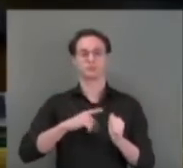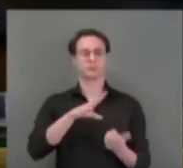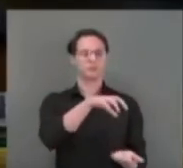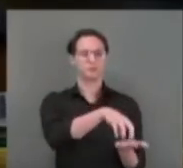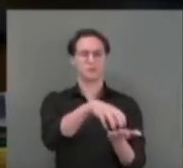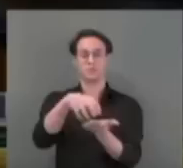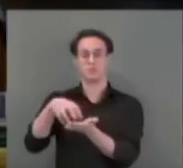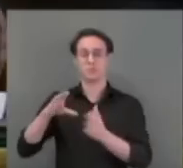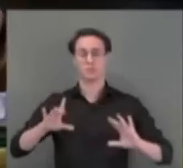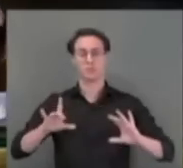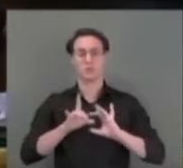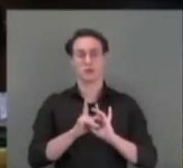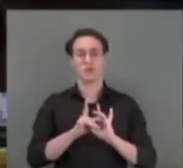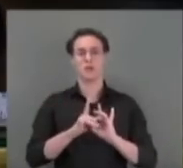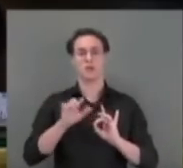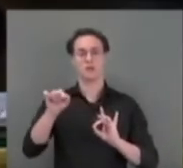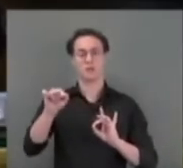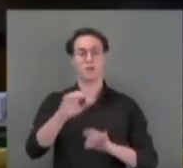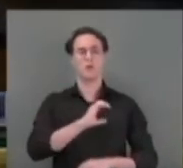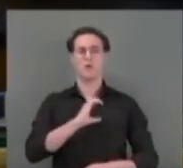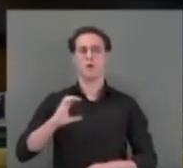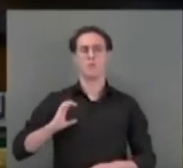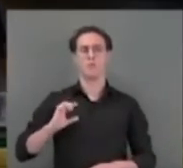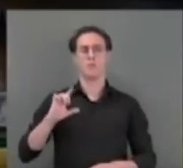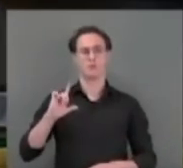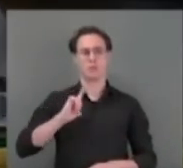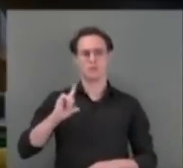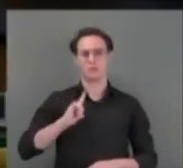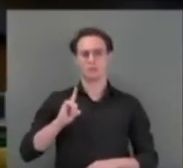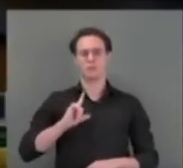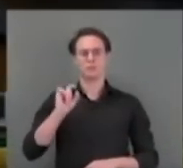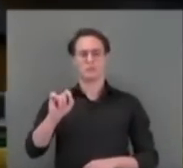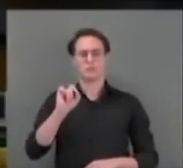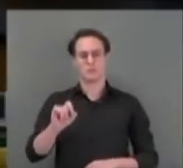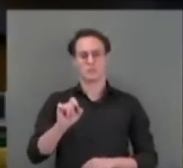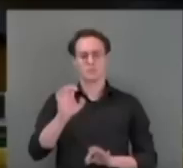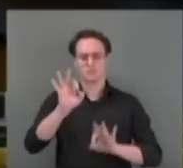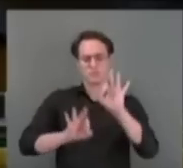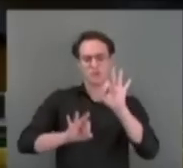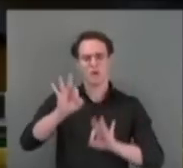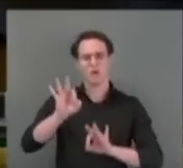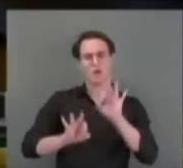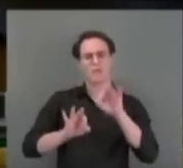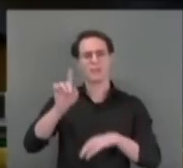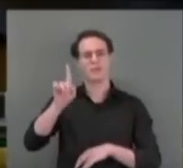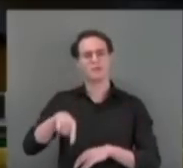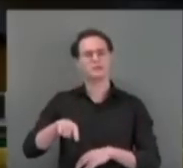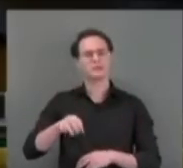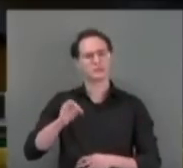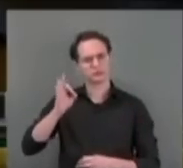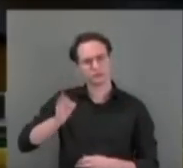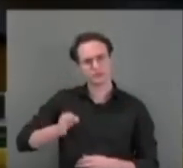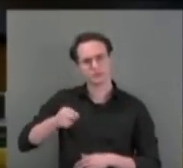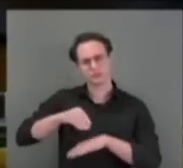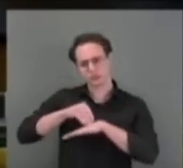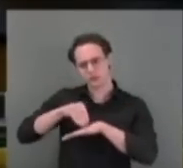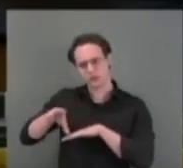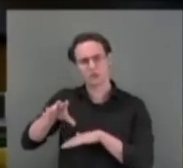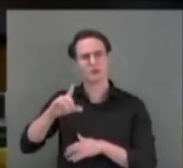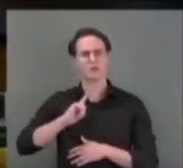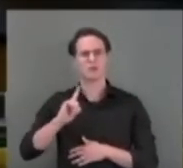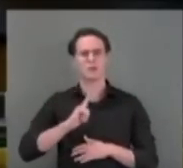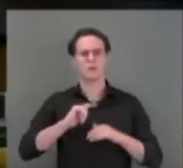integrarem a referida comissão, de acordo com a proporcionalidade que será enviada após